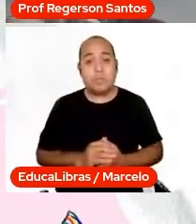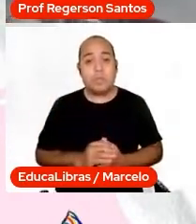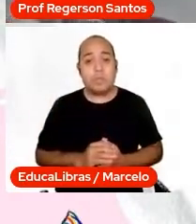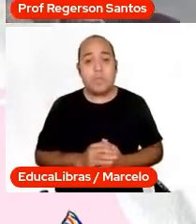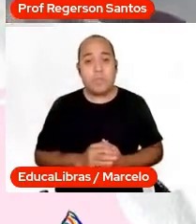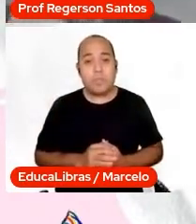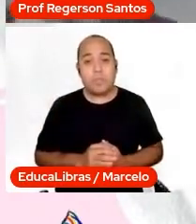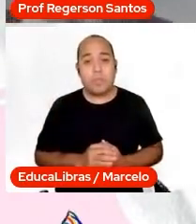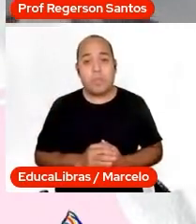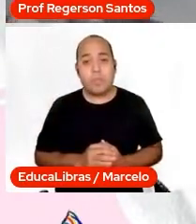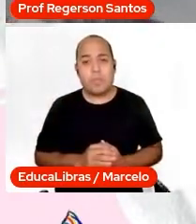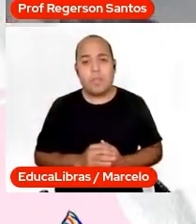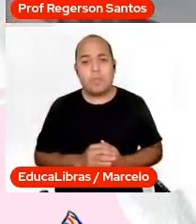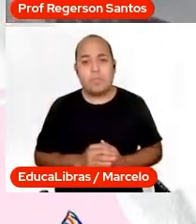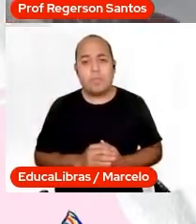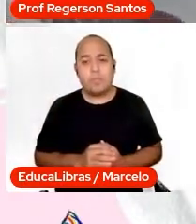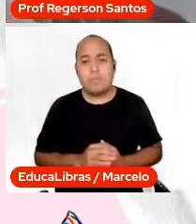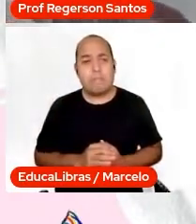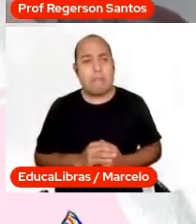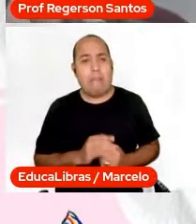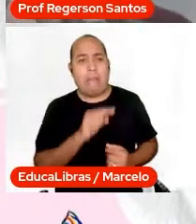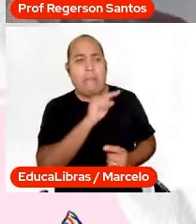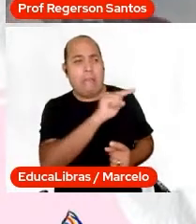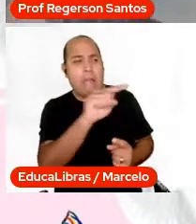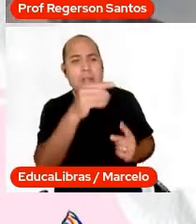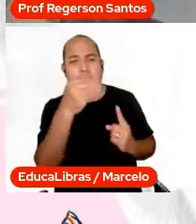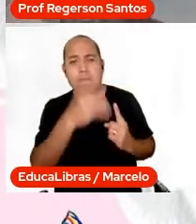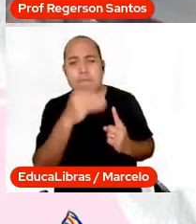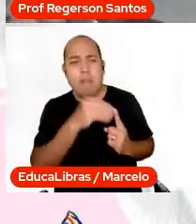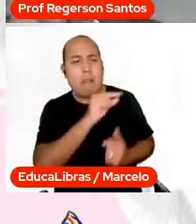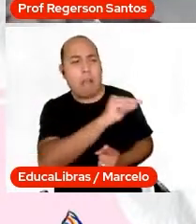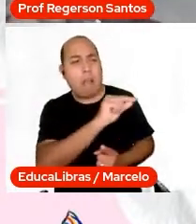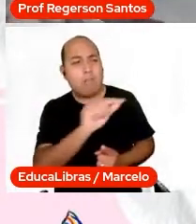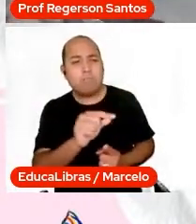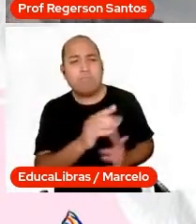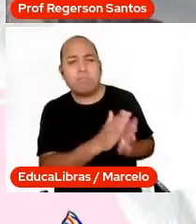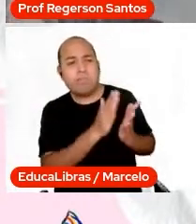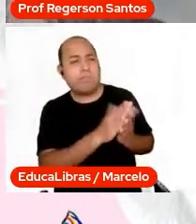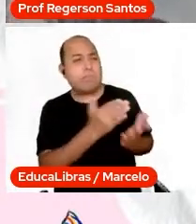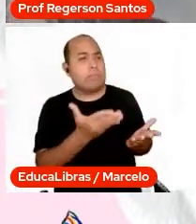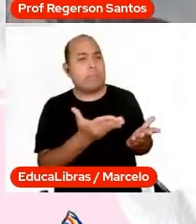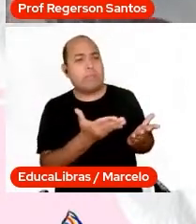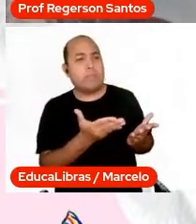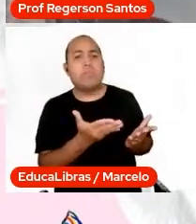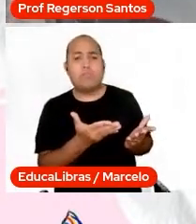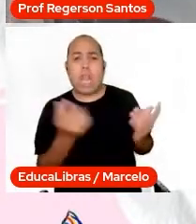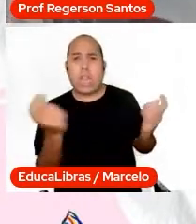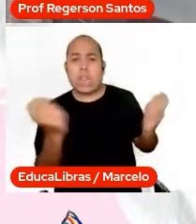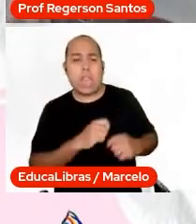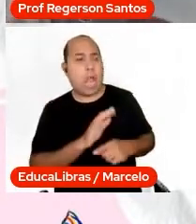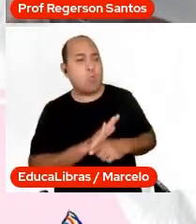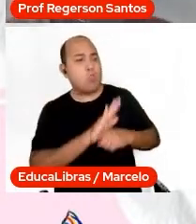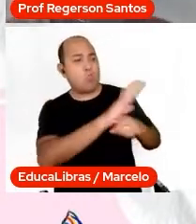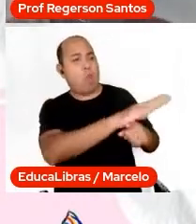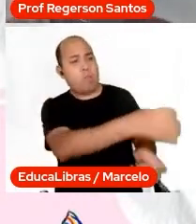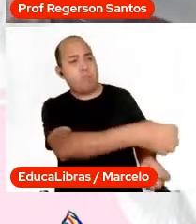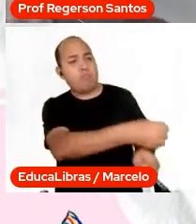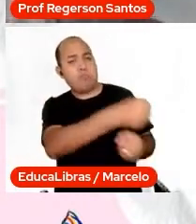para empoderar os menos favorecidos. Ora, a gente vê aí várias situações em que